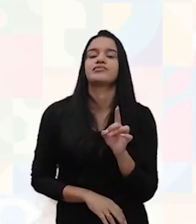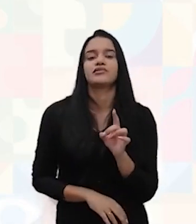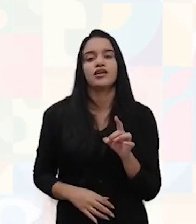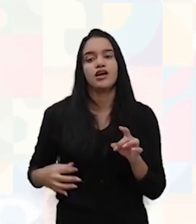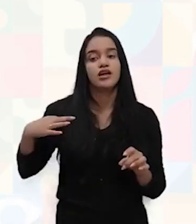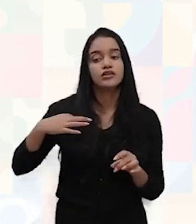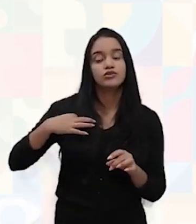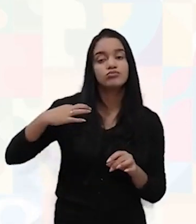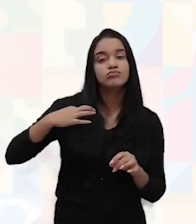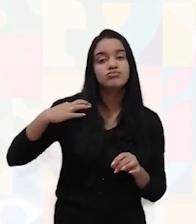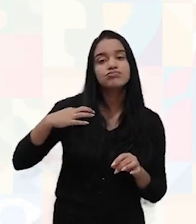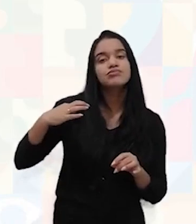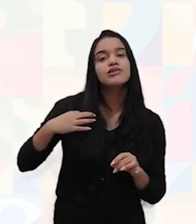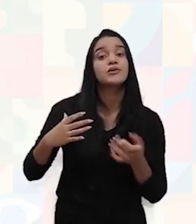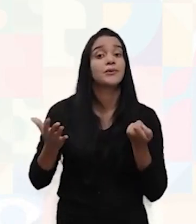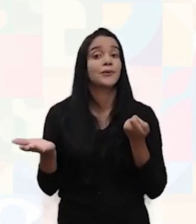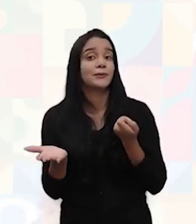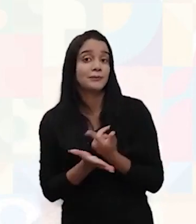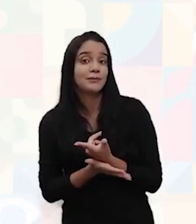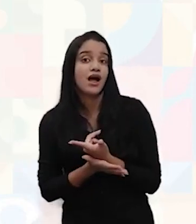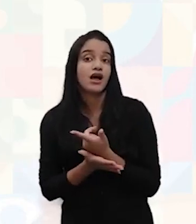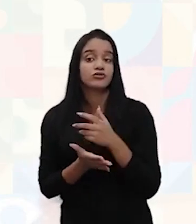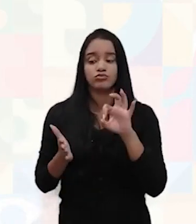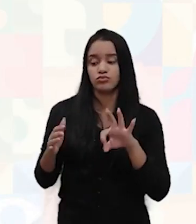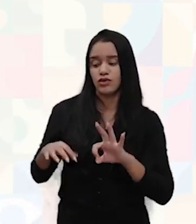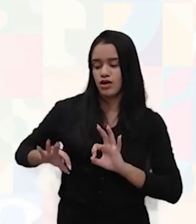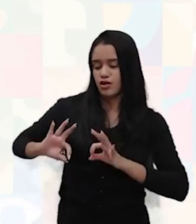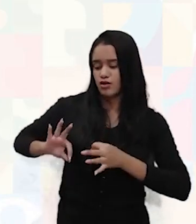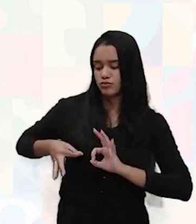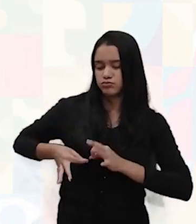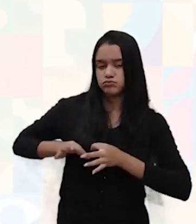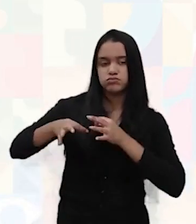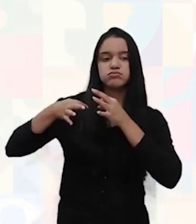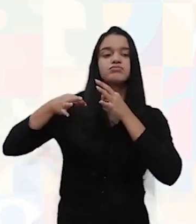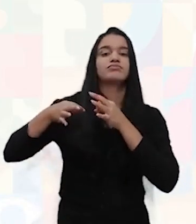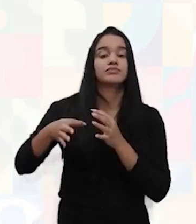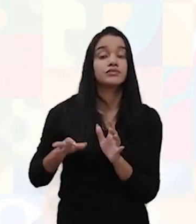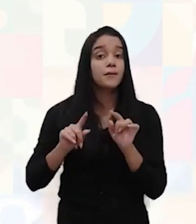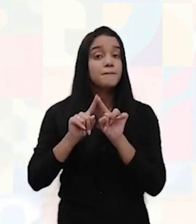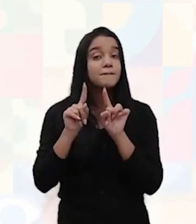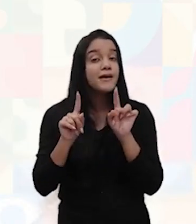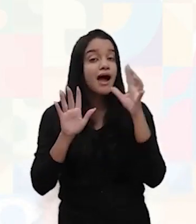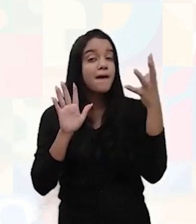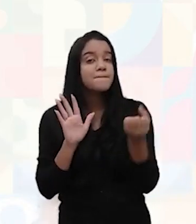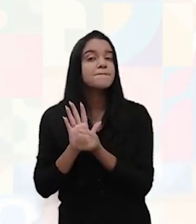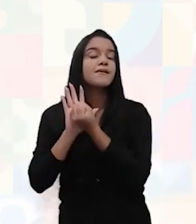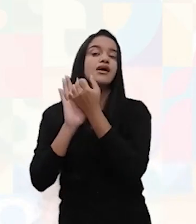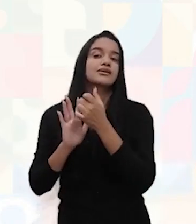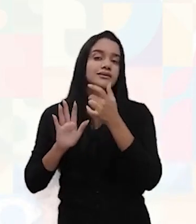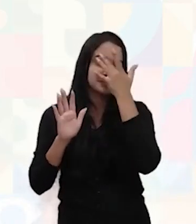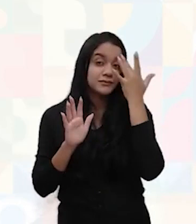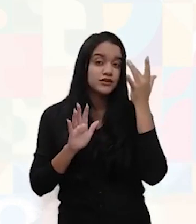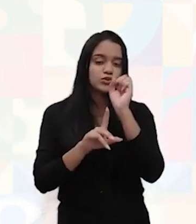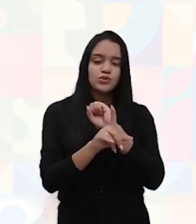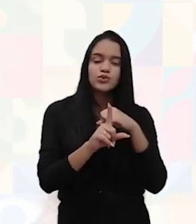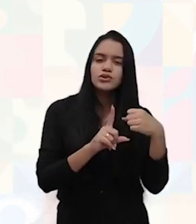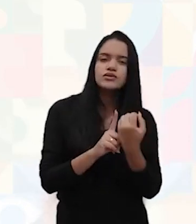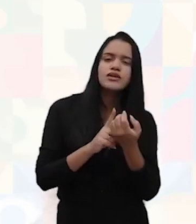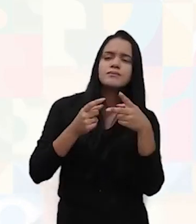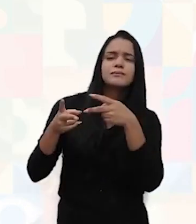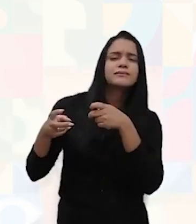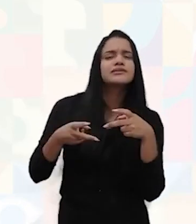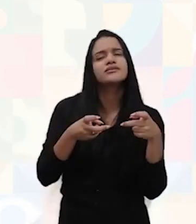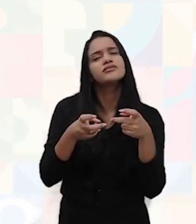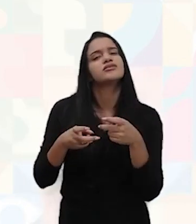comprado, do tecido que foi costurado, mas sim pelo valor da marca, para que as pessoas e a sociedade, quando vê você